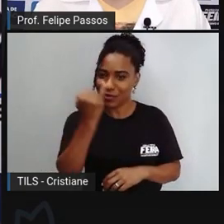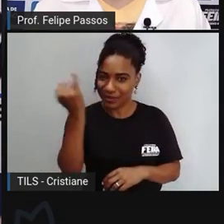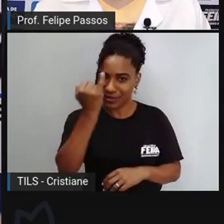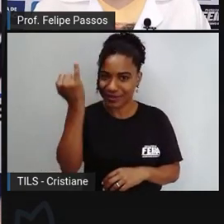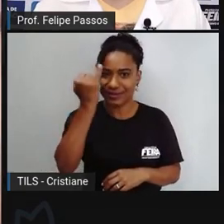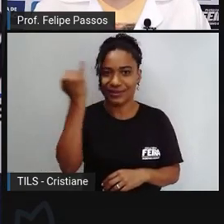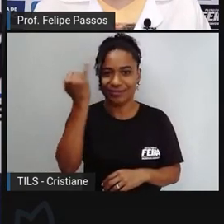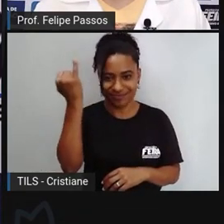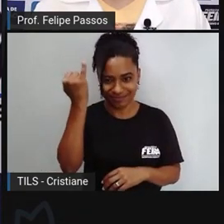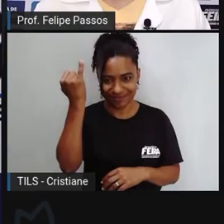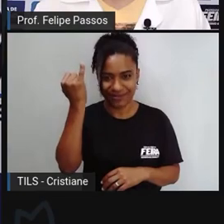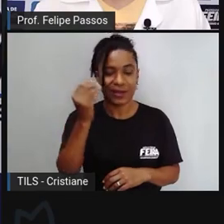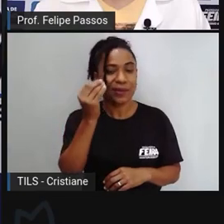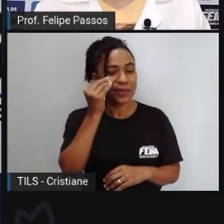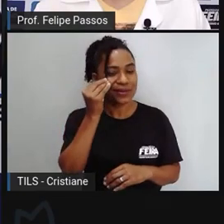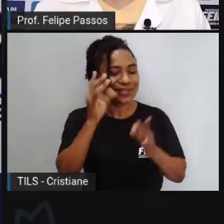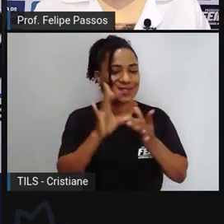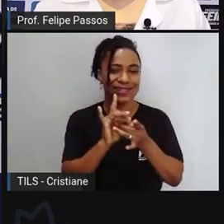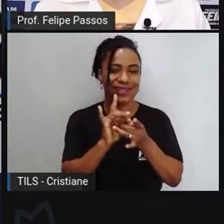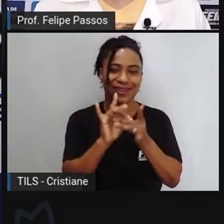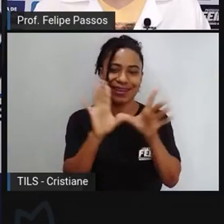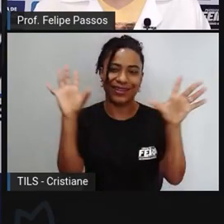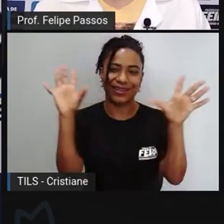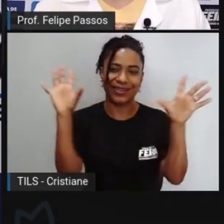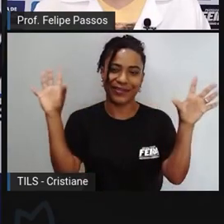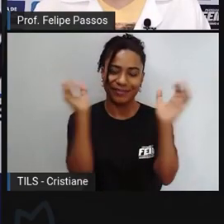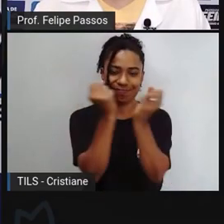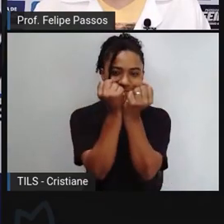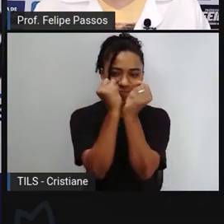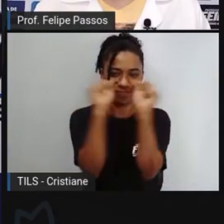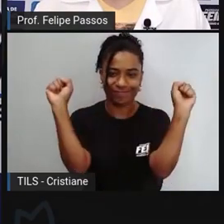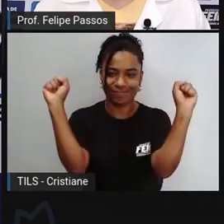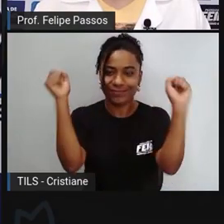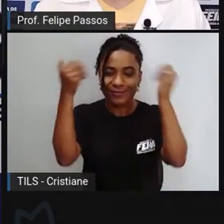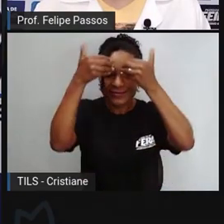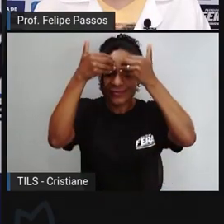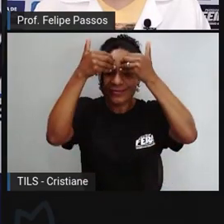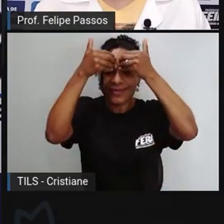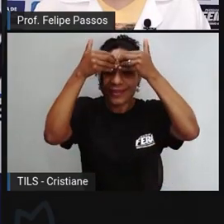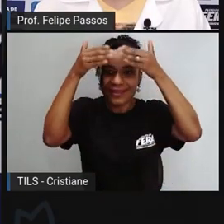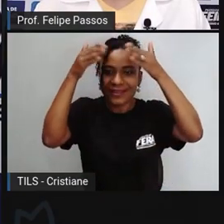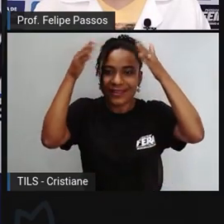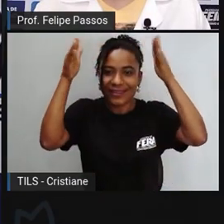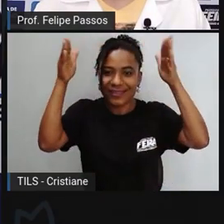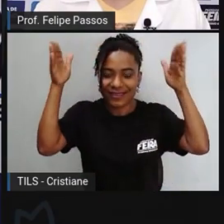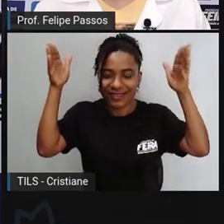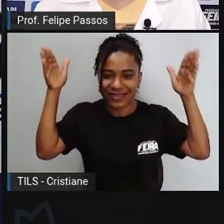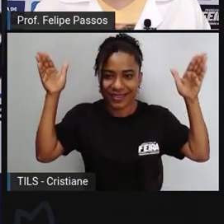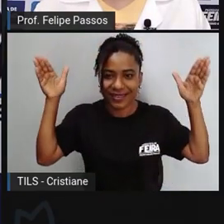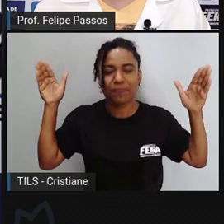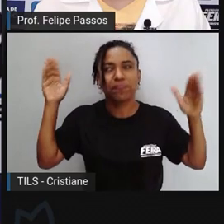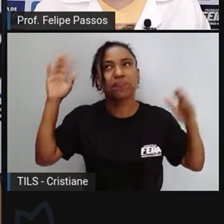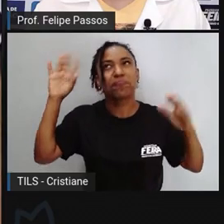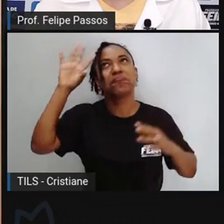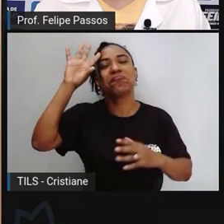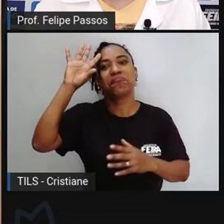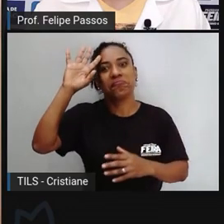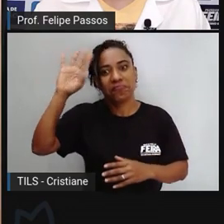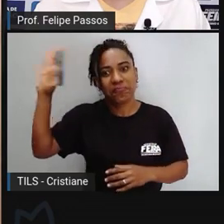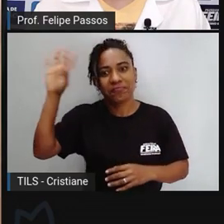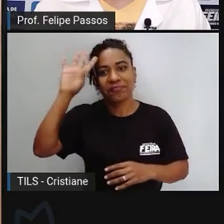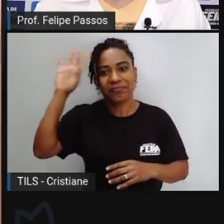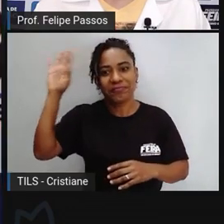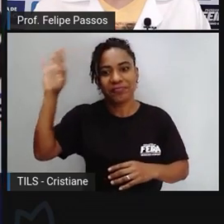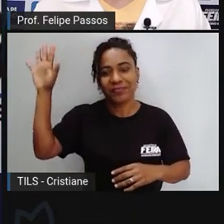gente solte as algemas e abra o pensamento para o